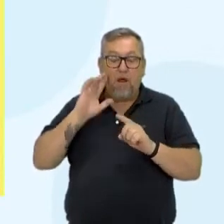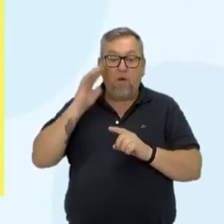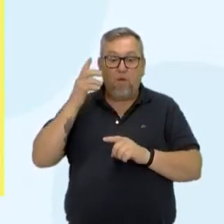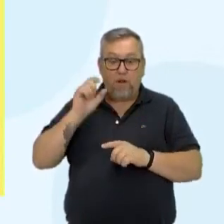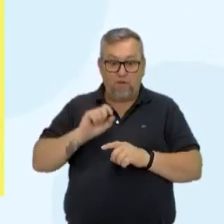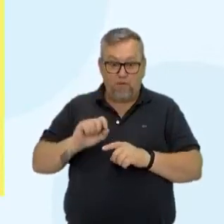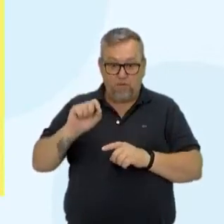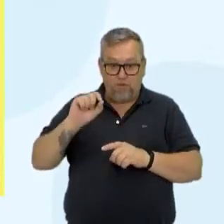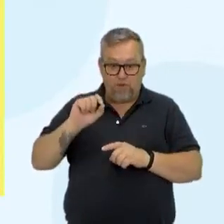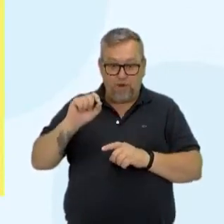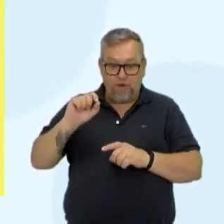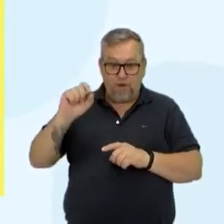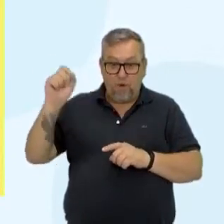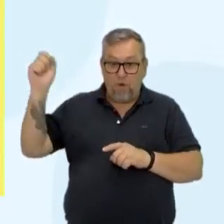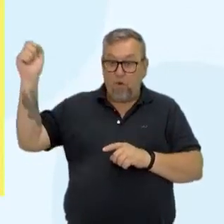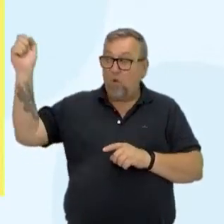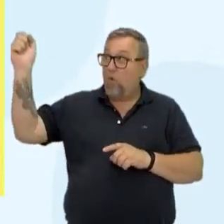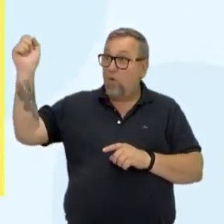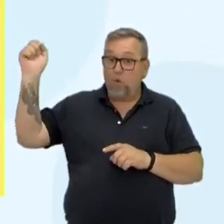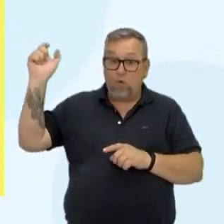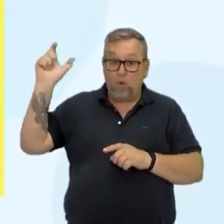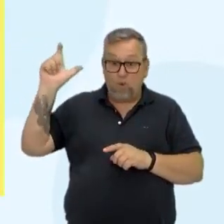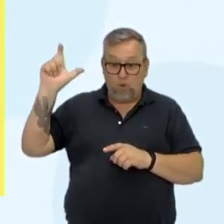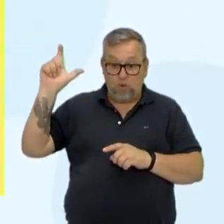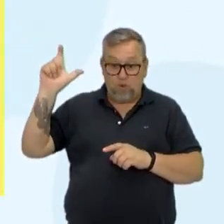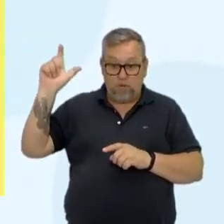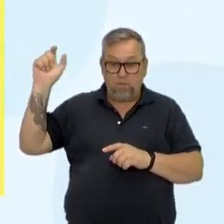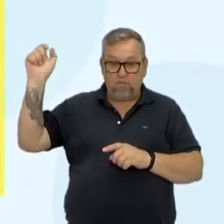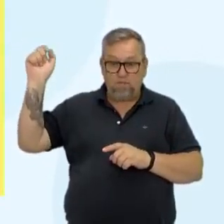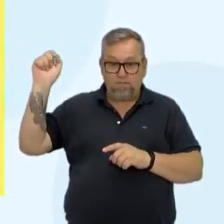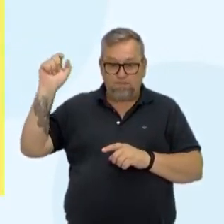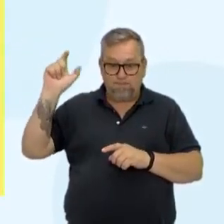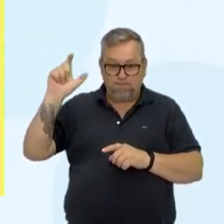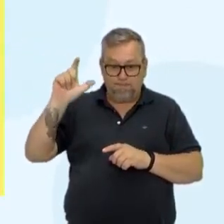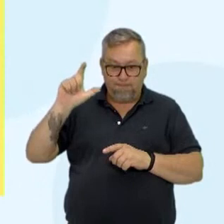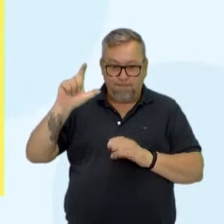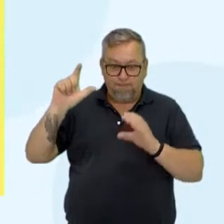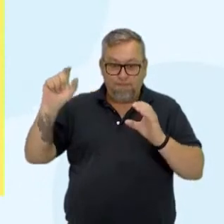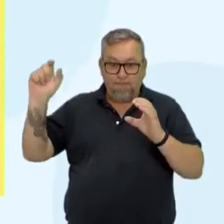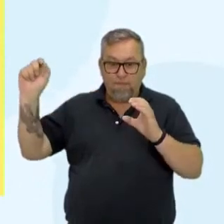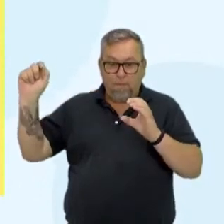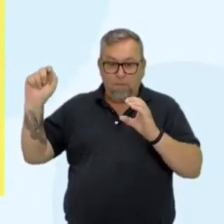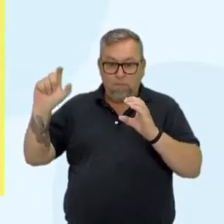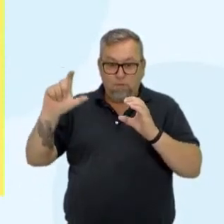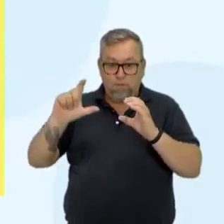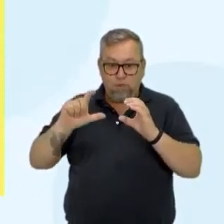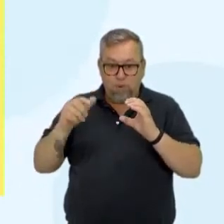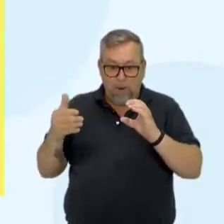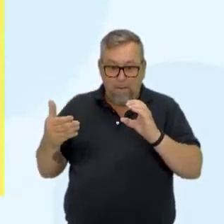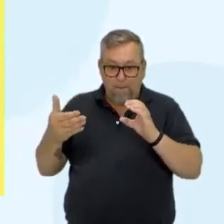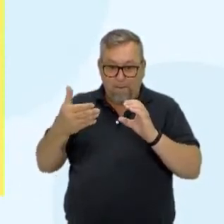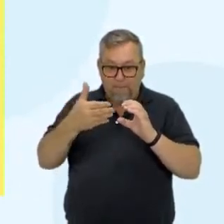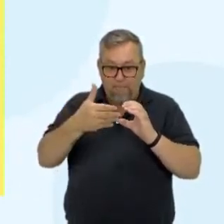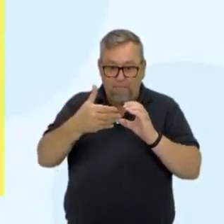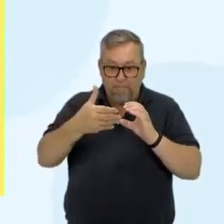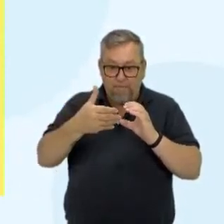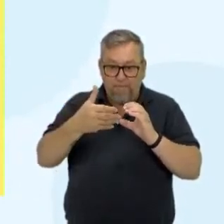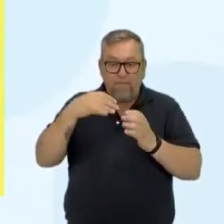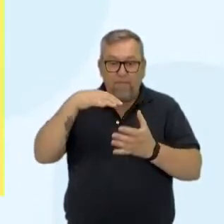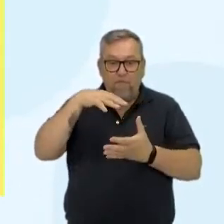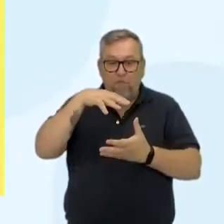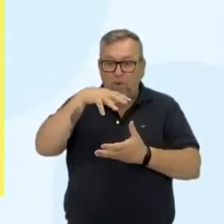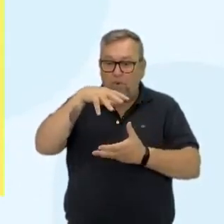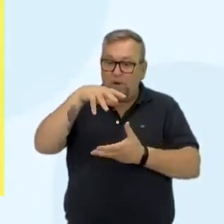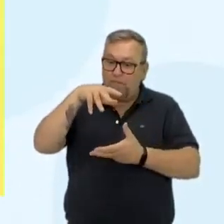incidência de luz solar que atravessa a atmosfera e vem aqui